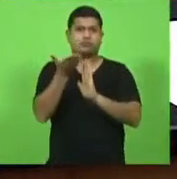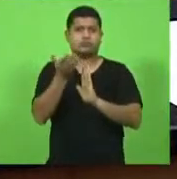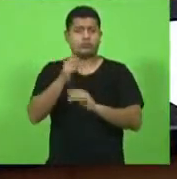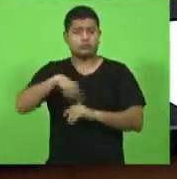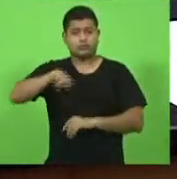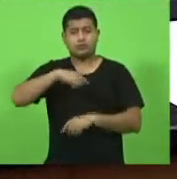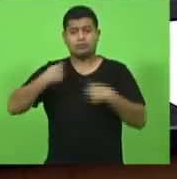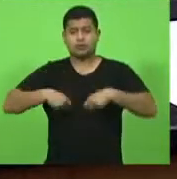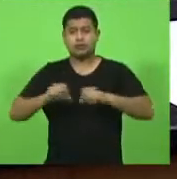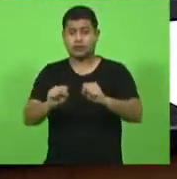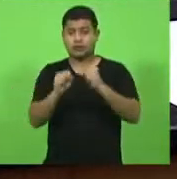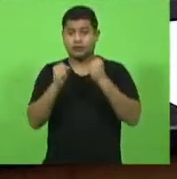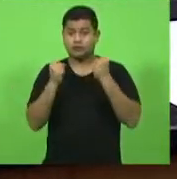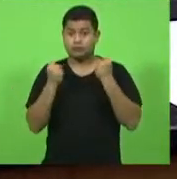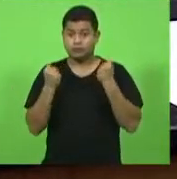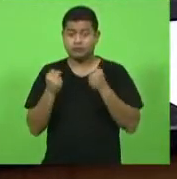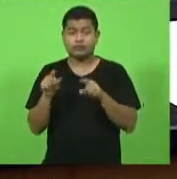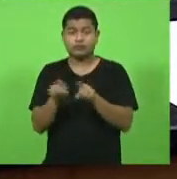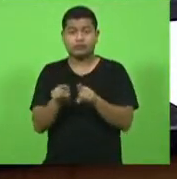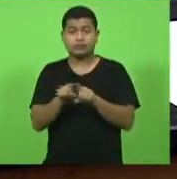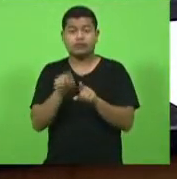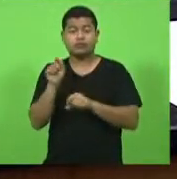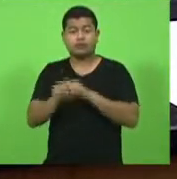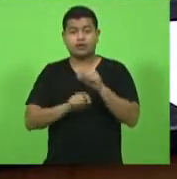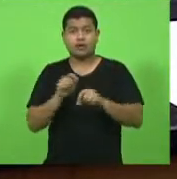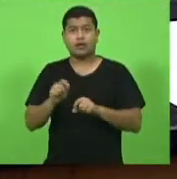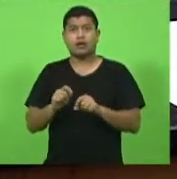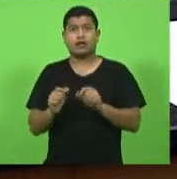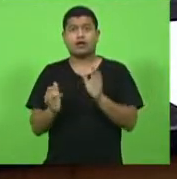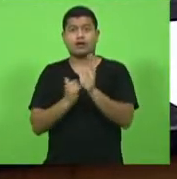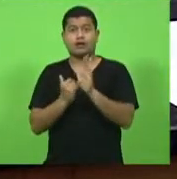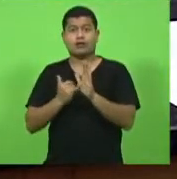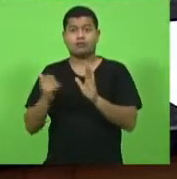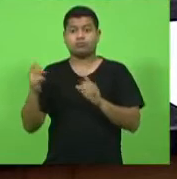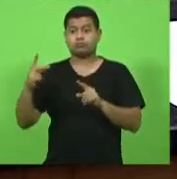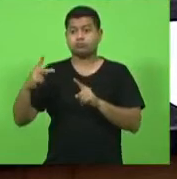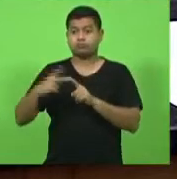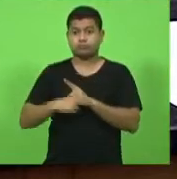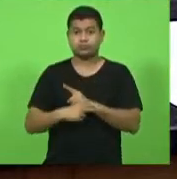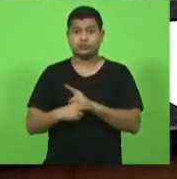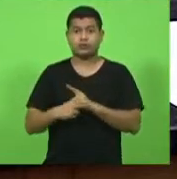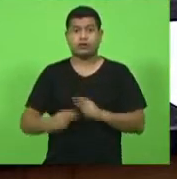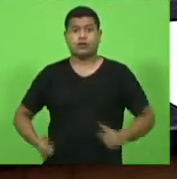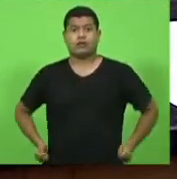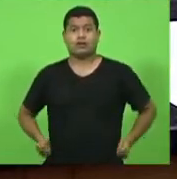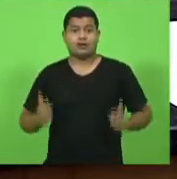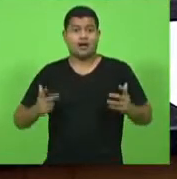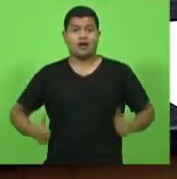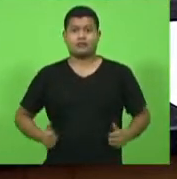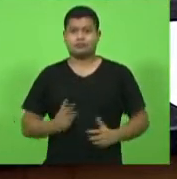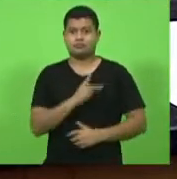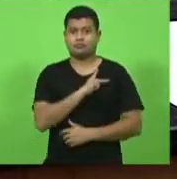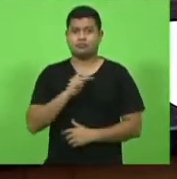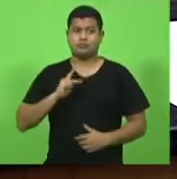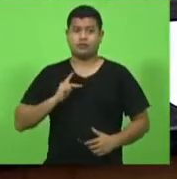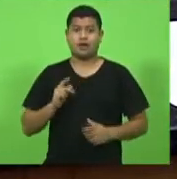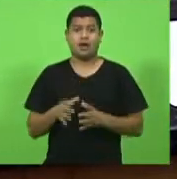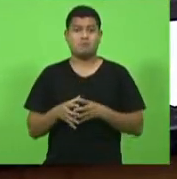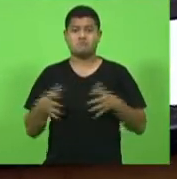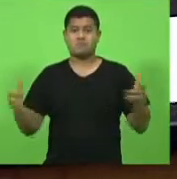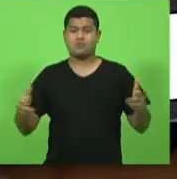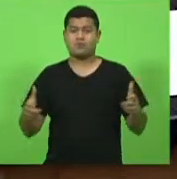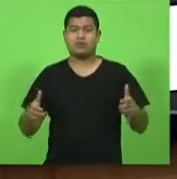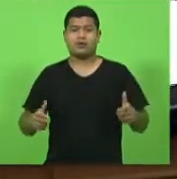defender a contraparte do imposto que é o corte nas despesas públicas e a maior despesa pública